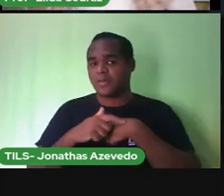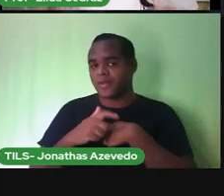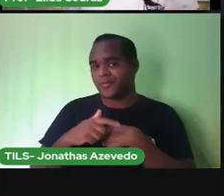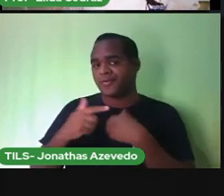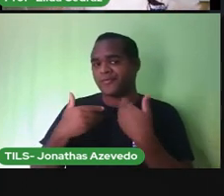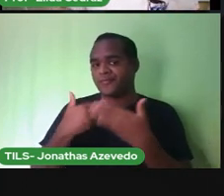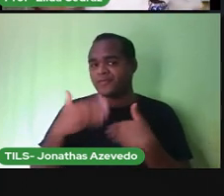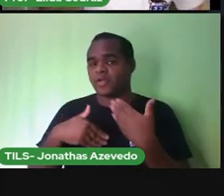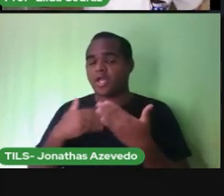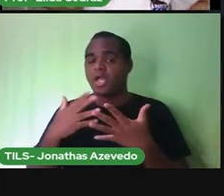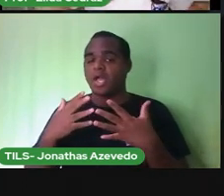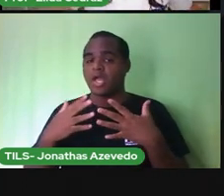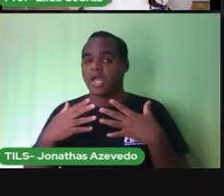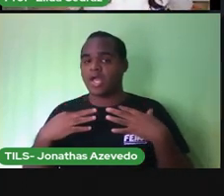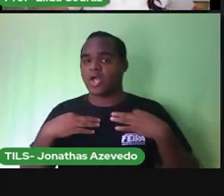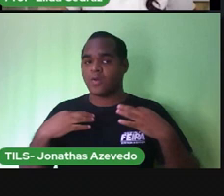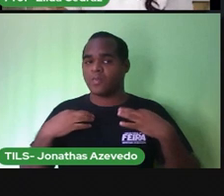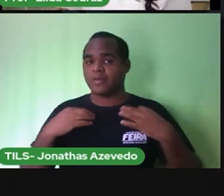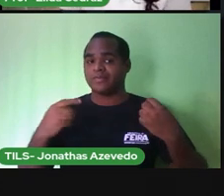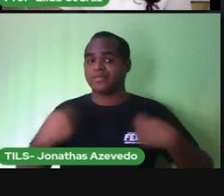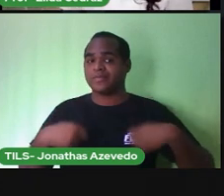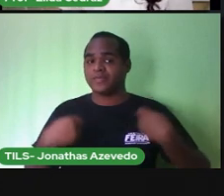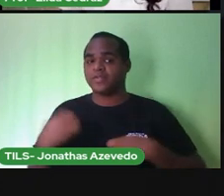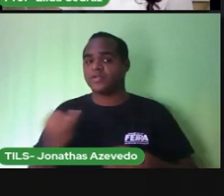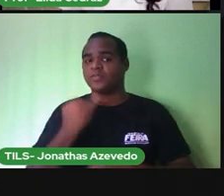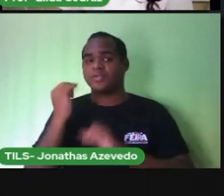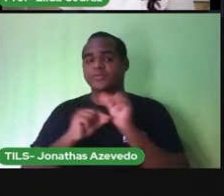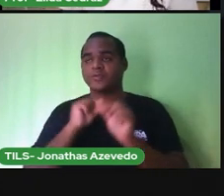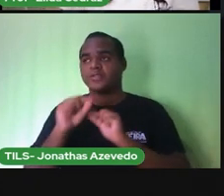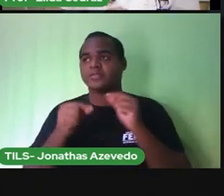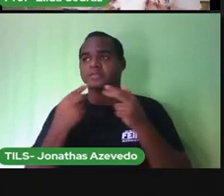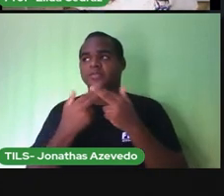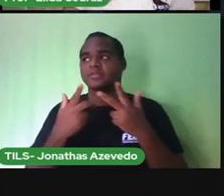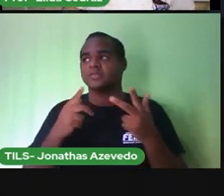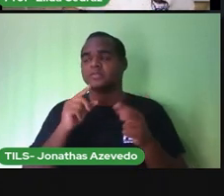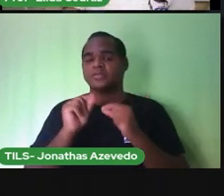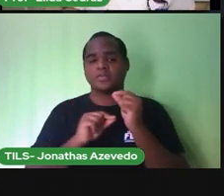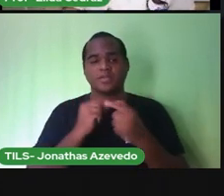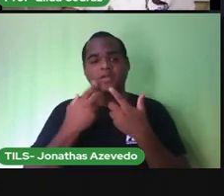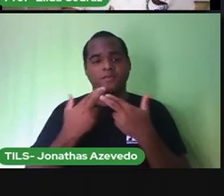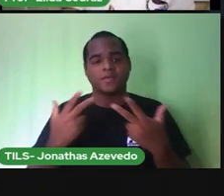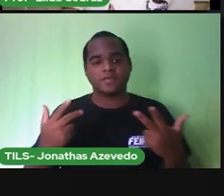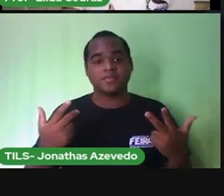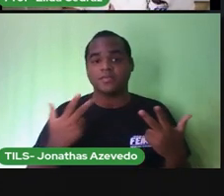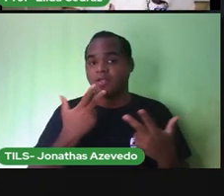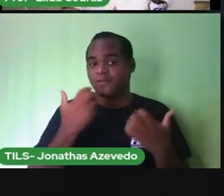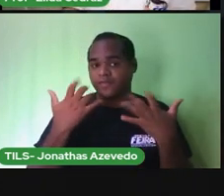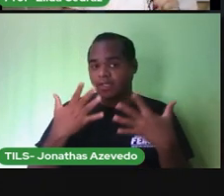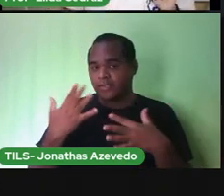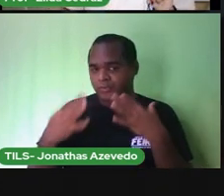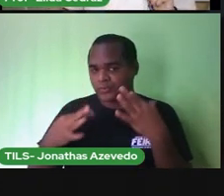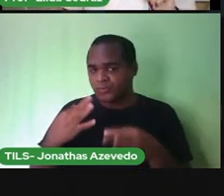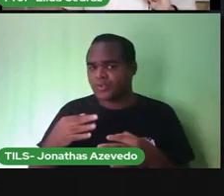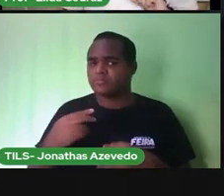roupa, principalmente a roupa de baixo, limpinha. Para a gente não ficar dodói, ok?